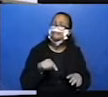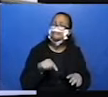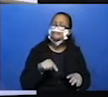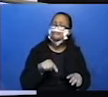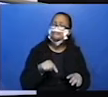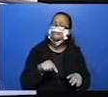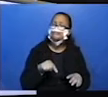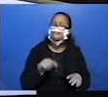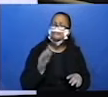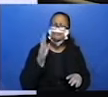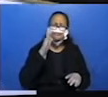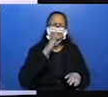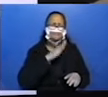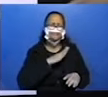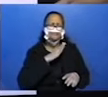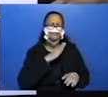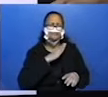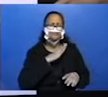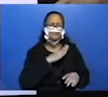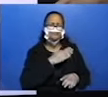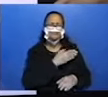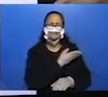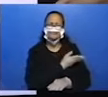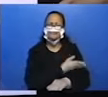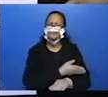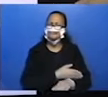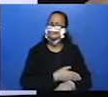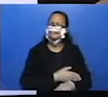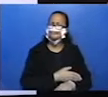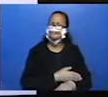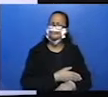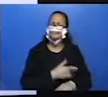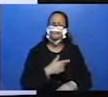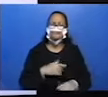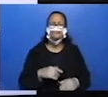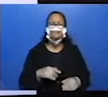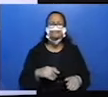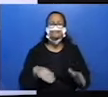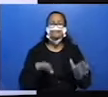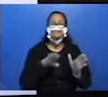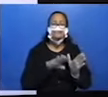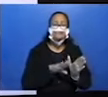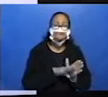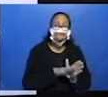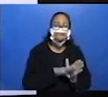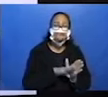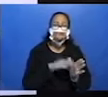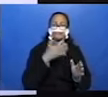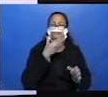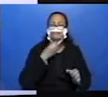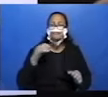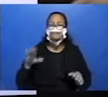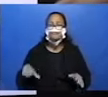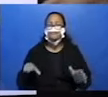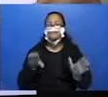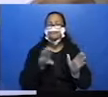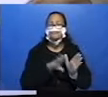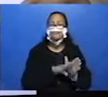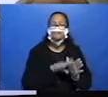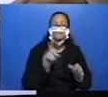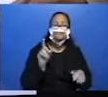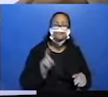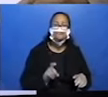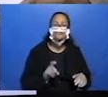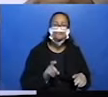mal educado? A palavra que indica aonde o menino chegou é... Olha só.